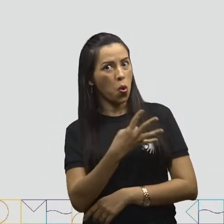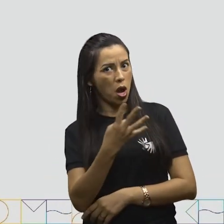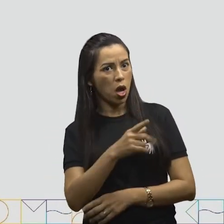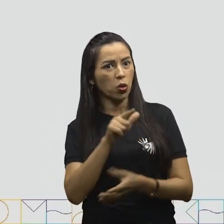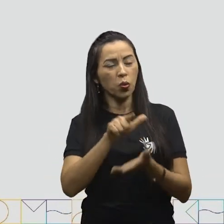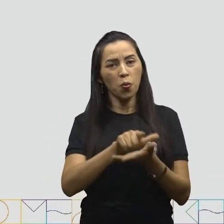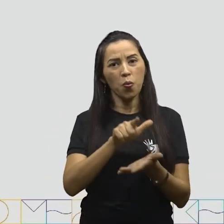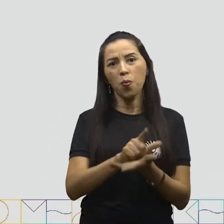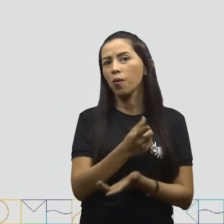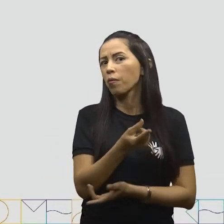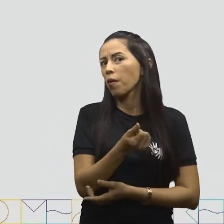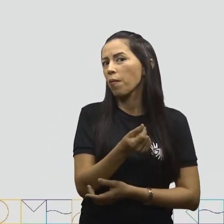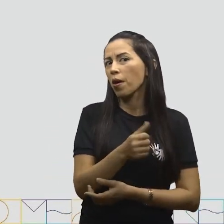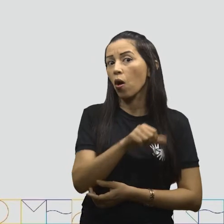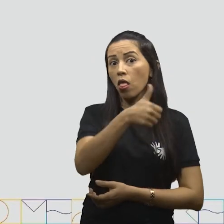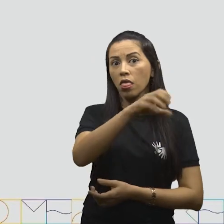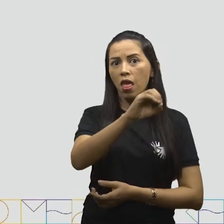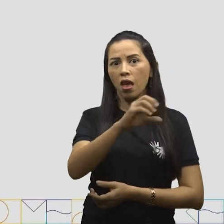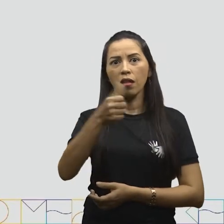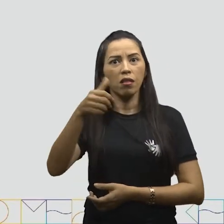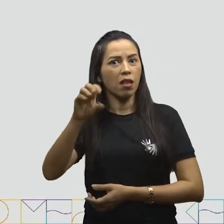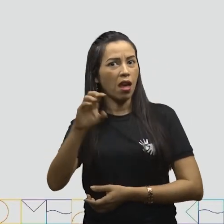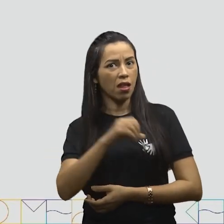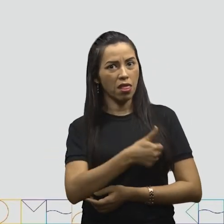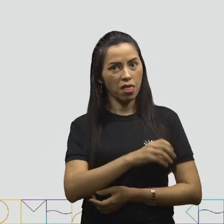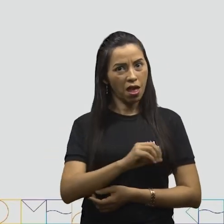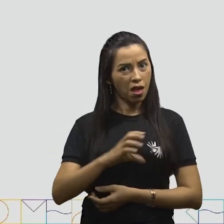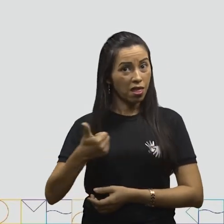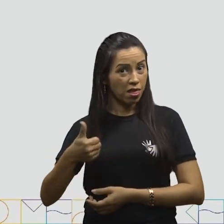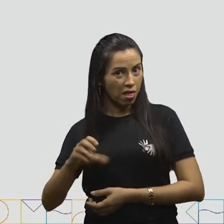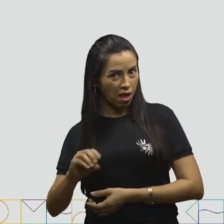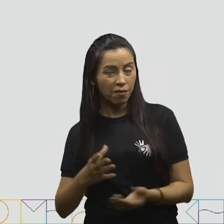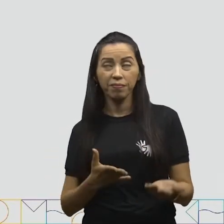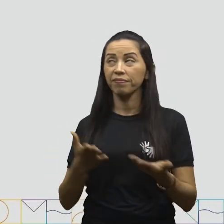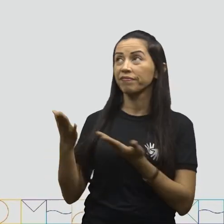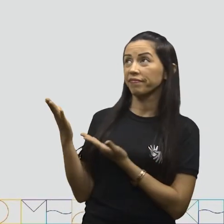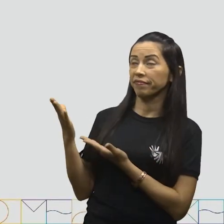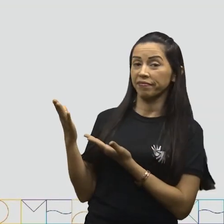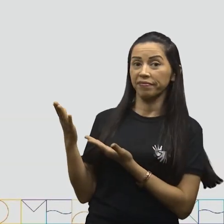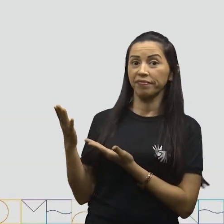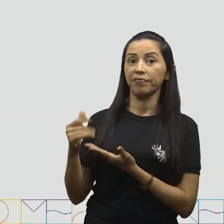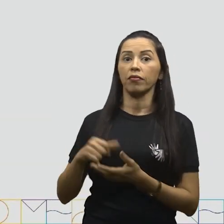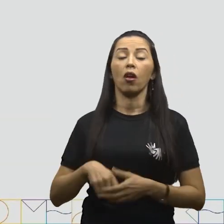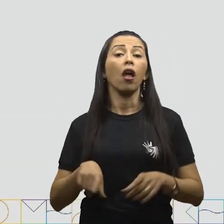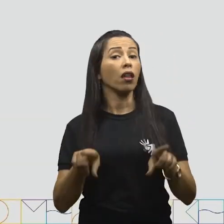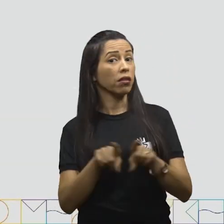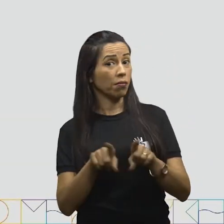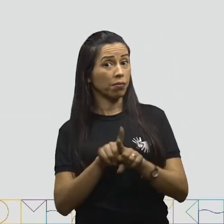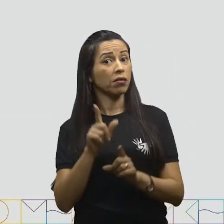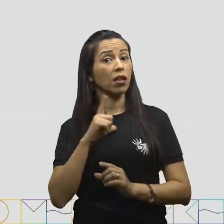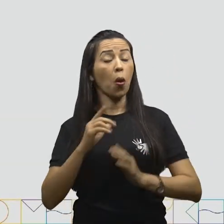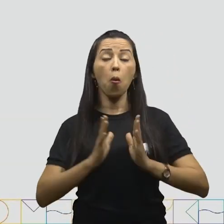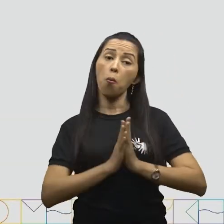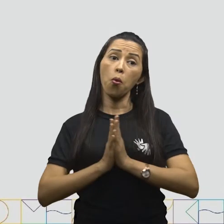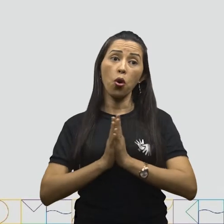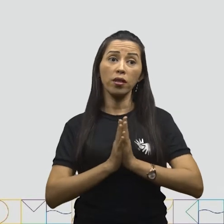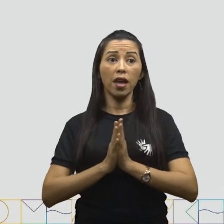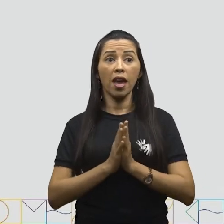de 10 reais. Temos também uma boneca.